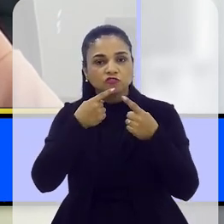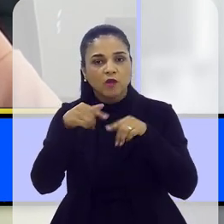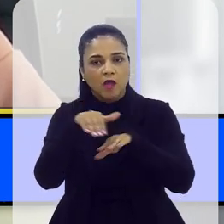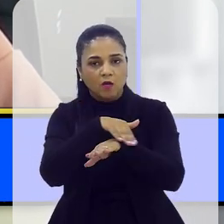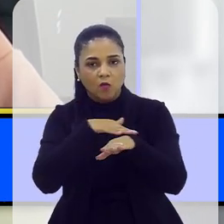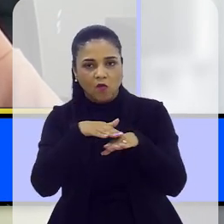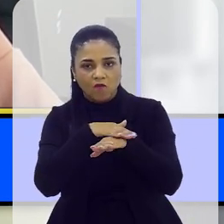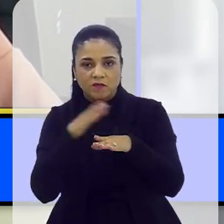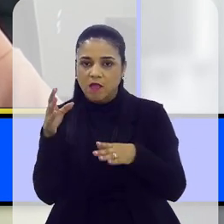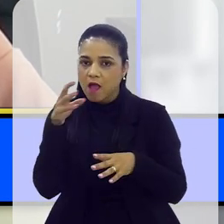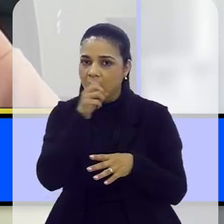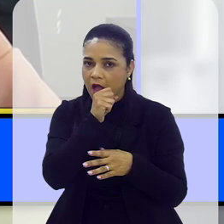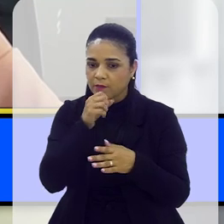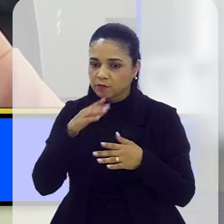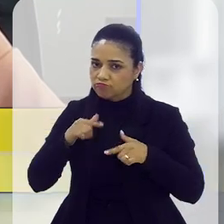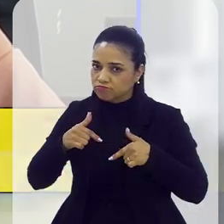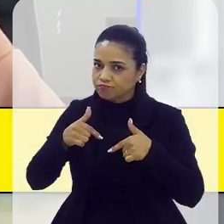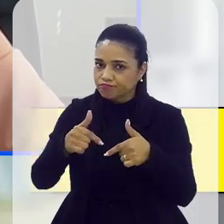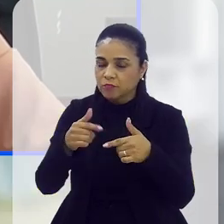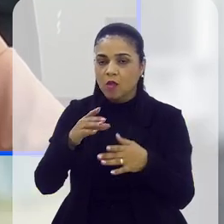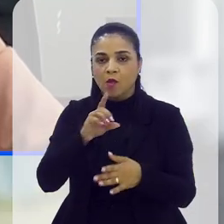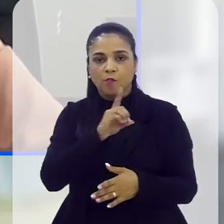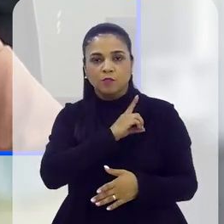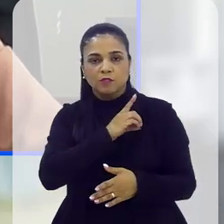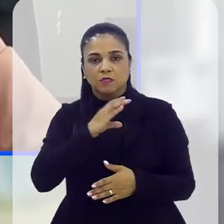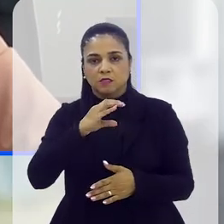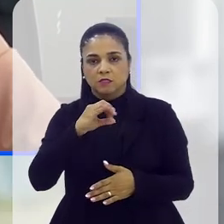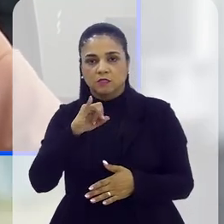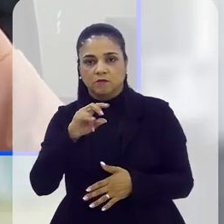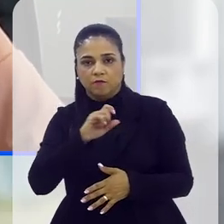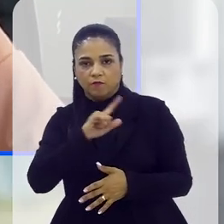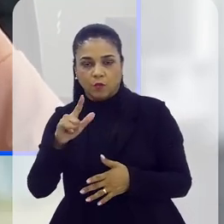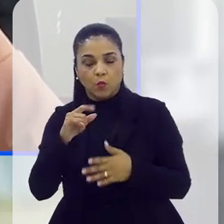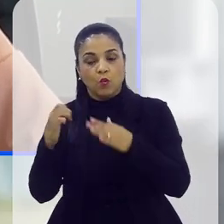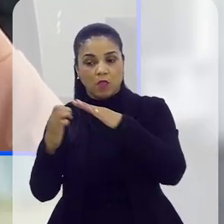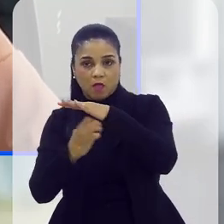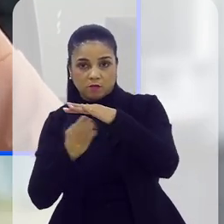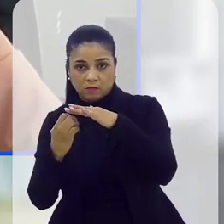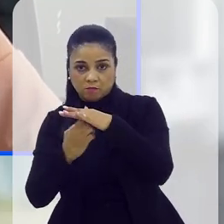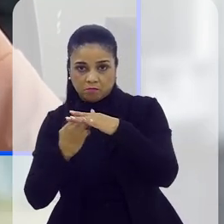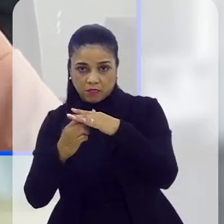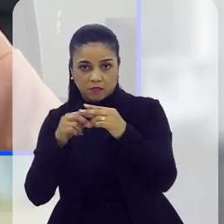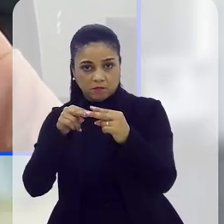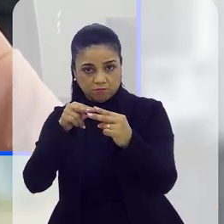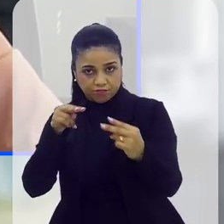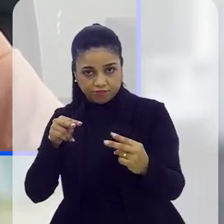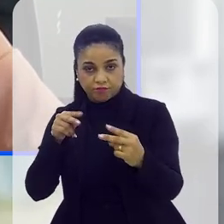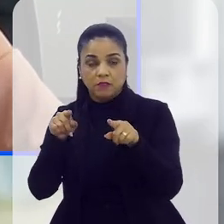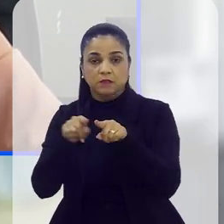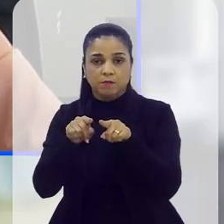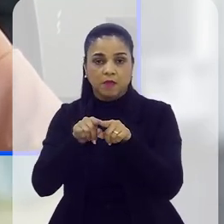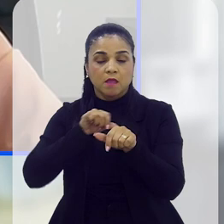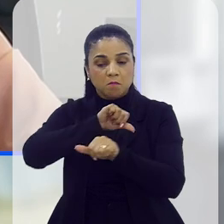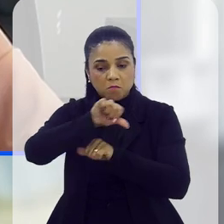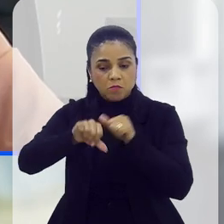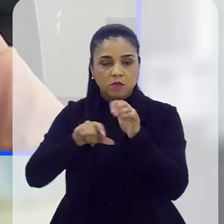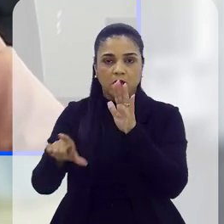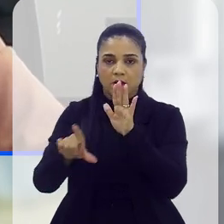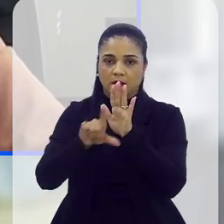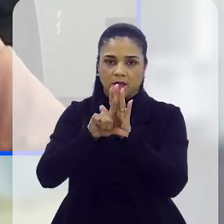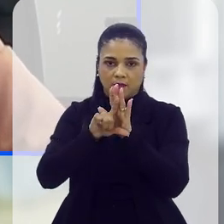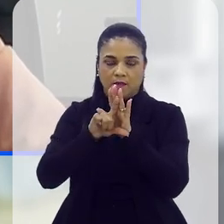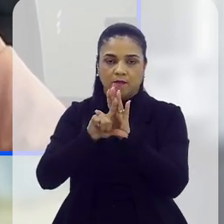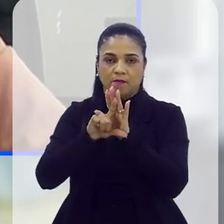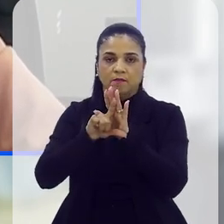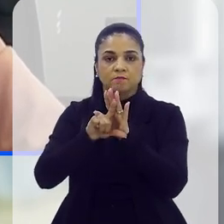um diálogo rápido e eficiente entre a polícia civil e os provedores, vamos trabalhar pela alteração